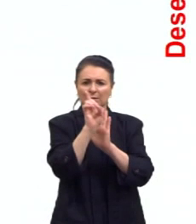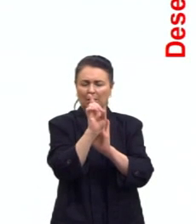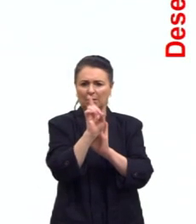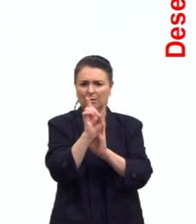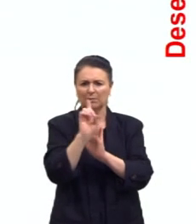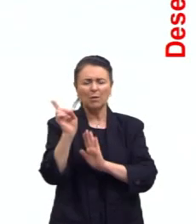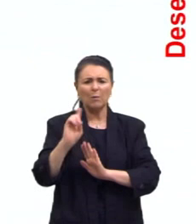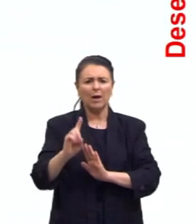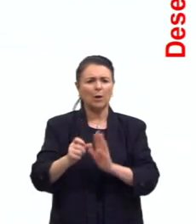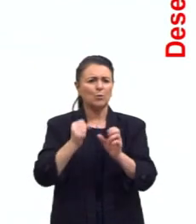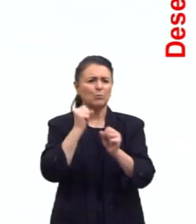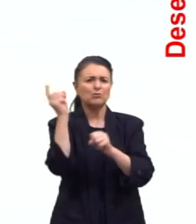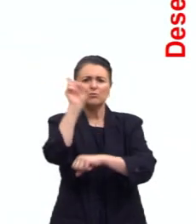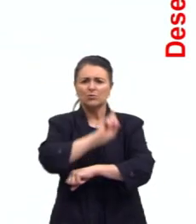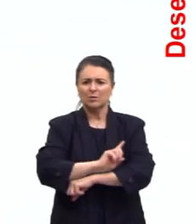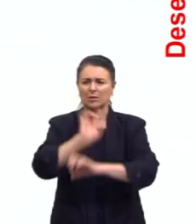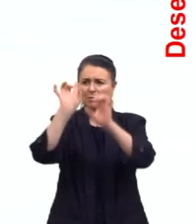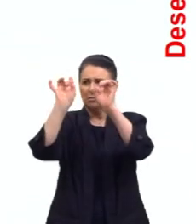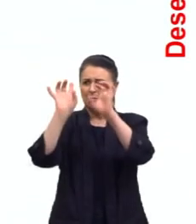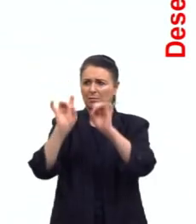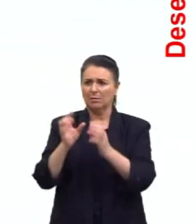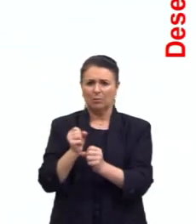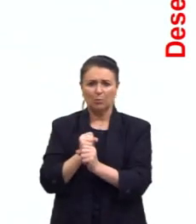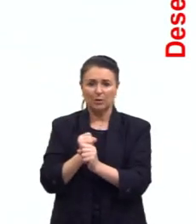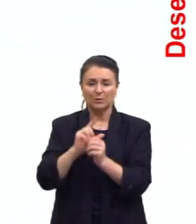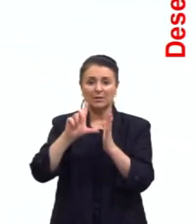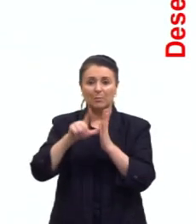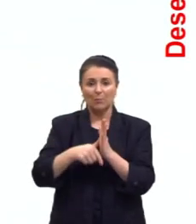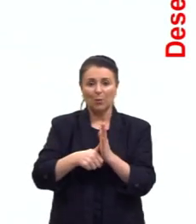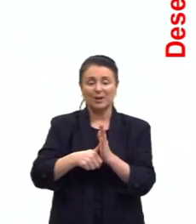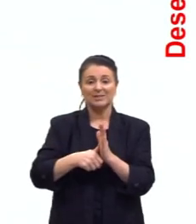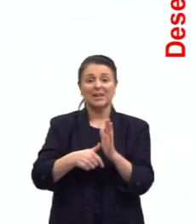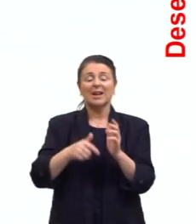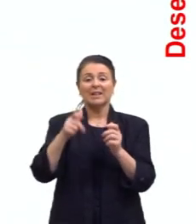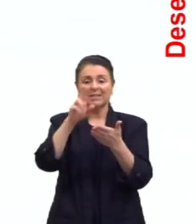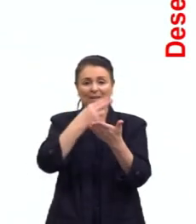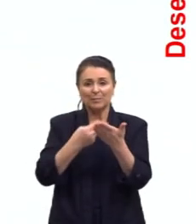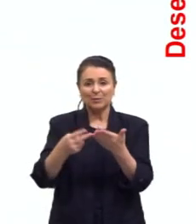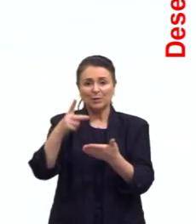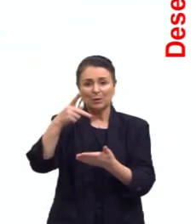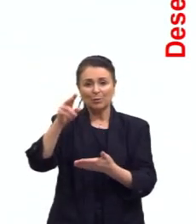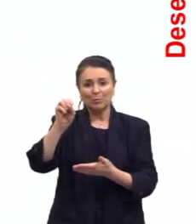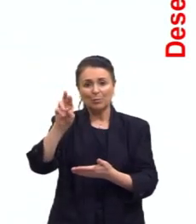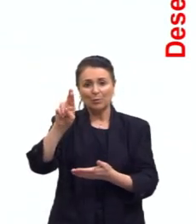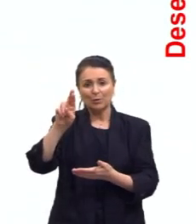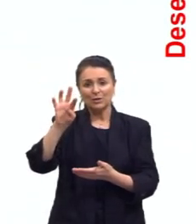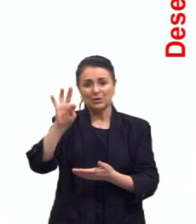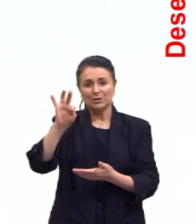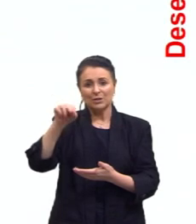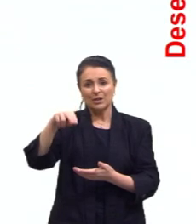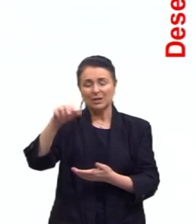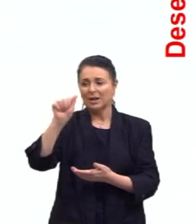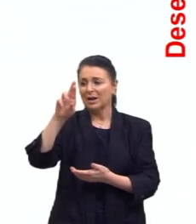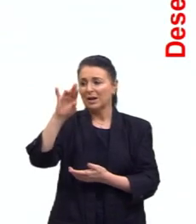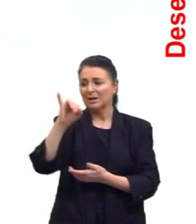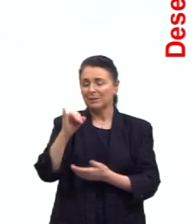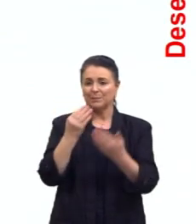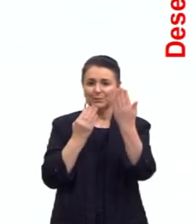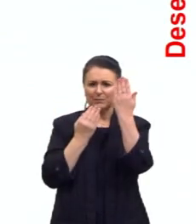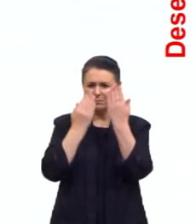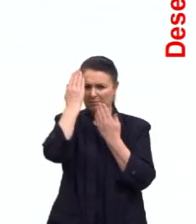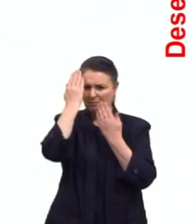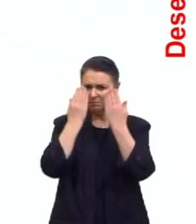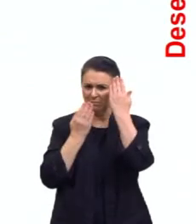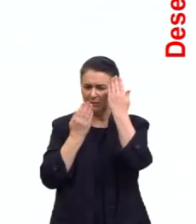data específica, quantos anos depois da obra de Portinari. Aí depois eu sinalizei em amarelo aqui, no desenvolvimento